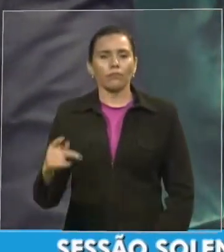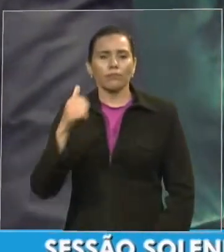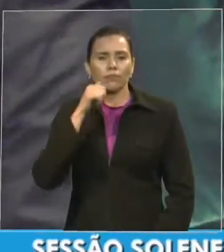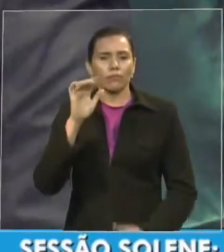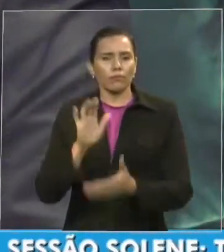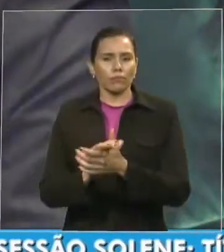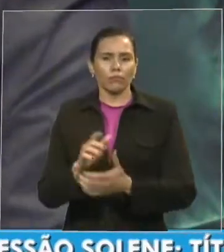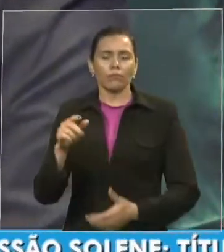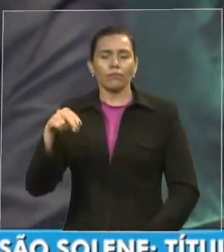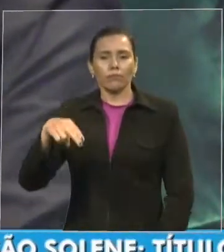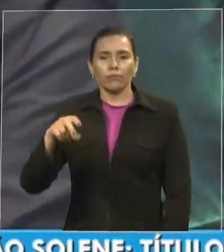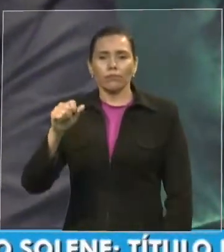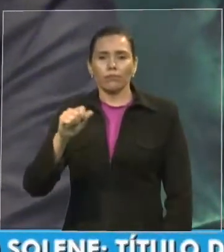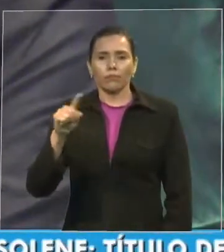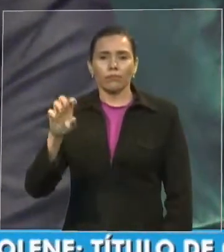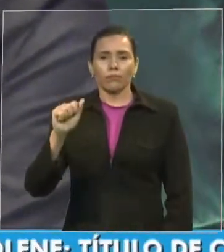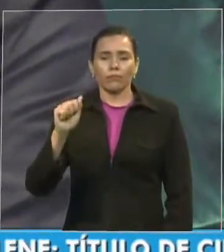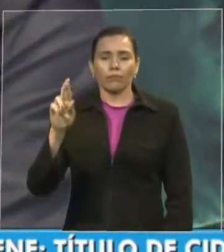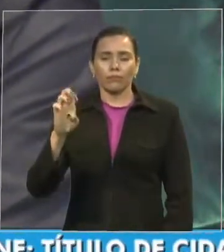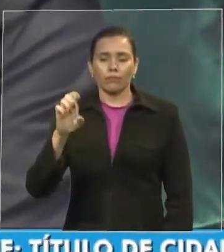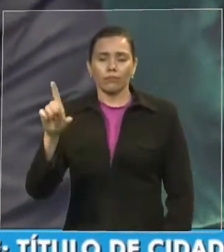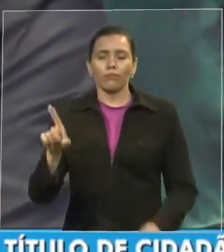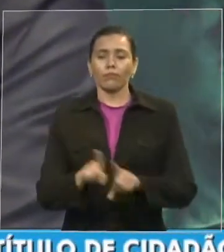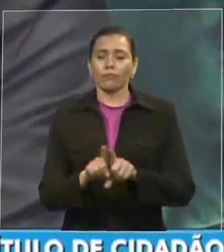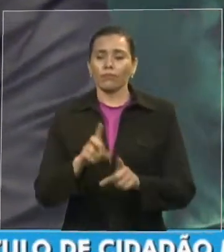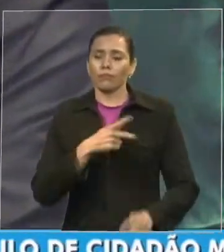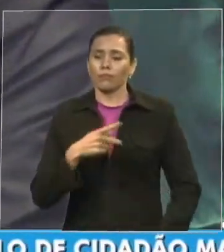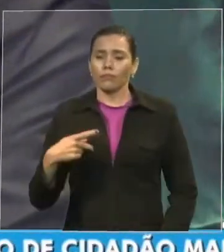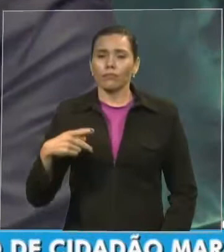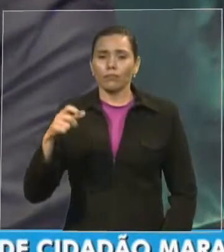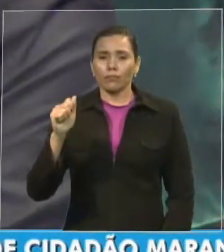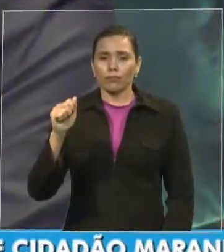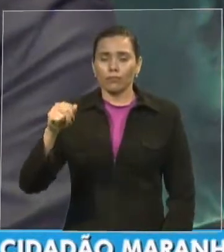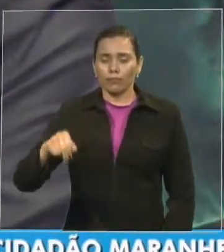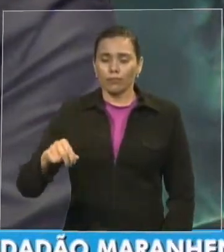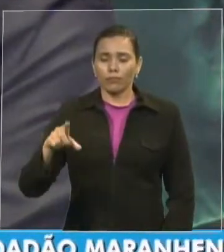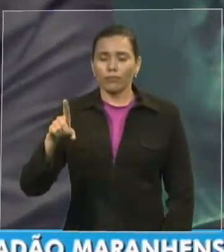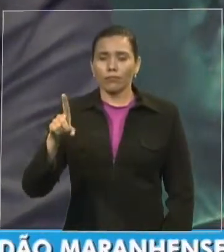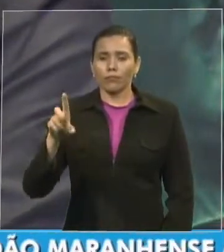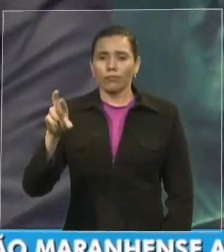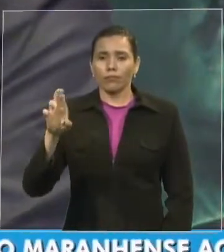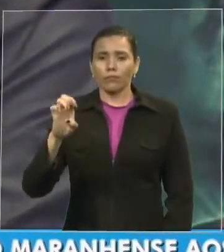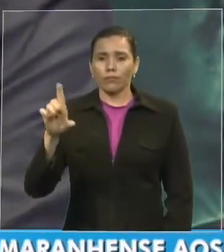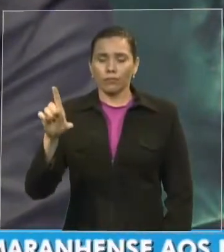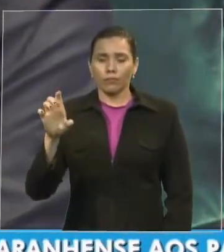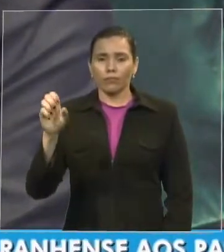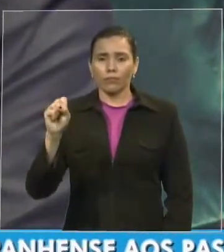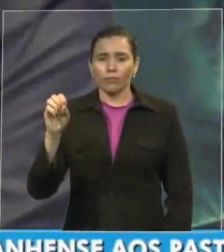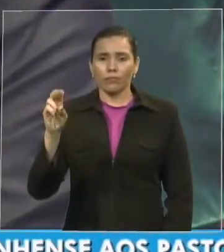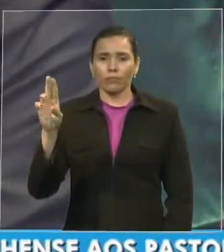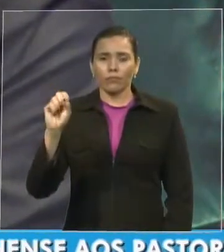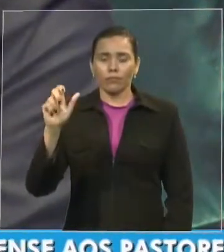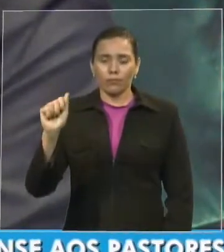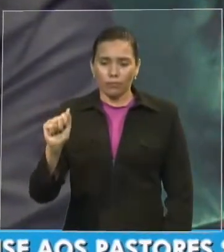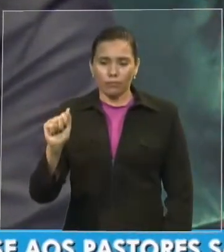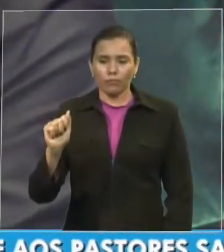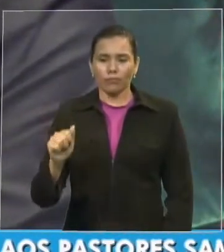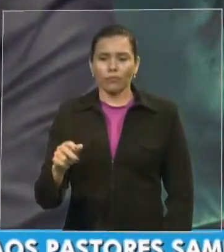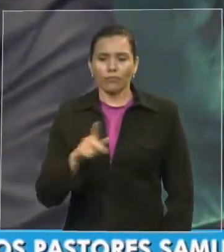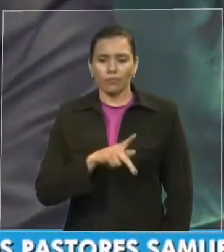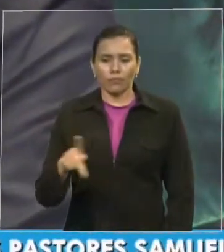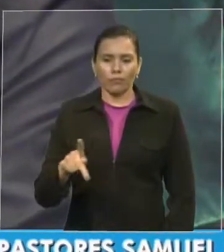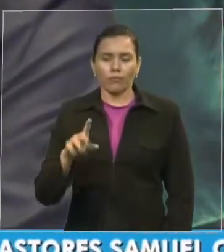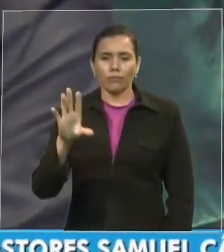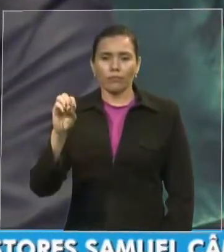Pastor André Souza, presidente da Comadema. E a pastora Maria